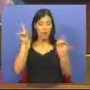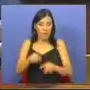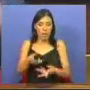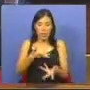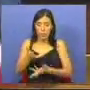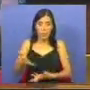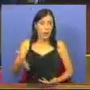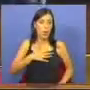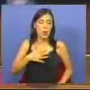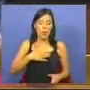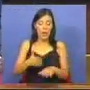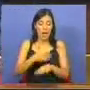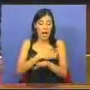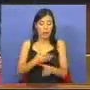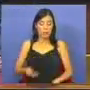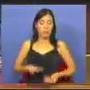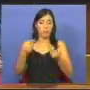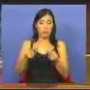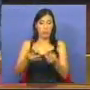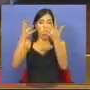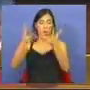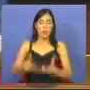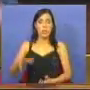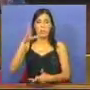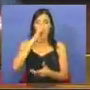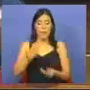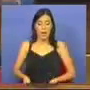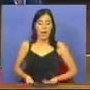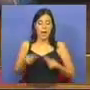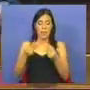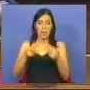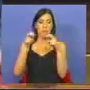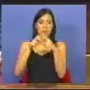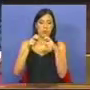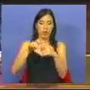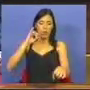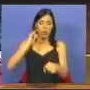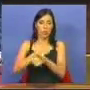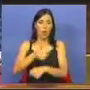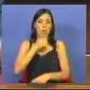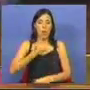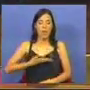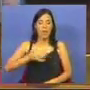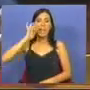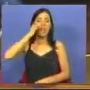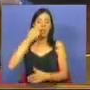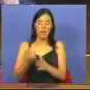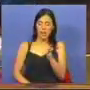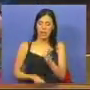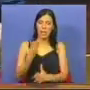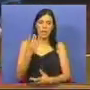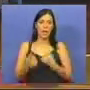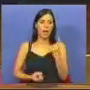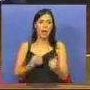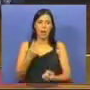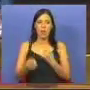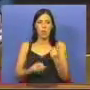Será que não querem, antes da apresentação do Orçamento de Estado, apresentar em Bruxelas outras metas para o déficit? Criar algum